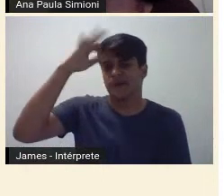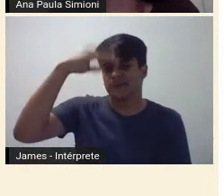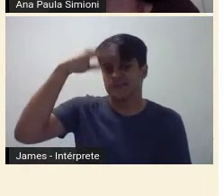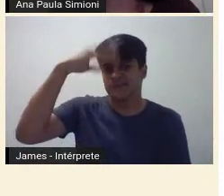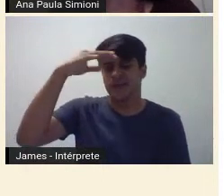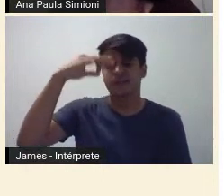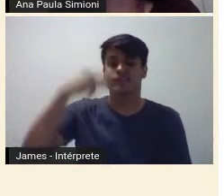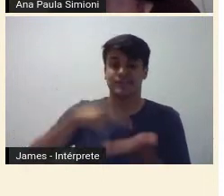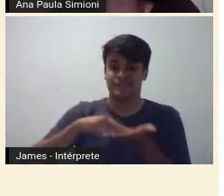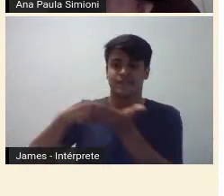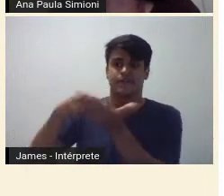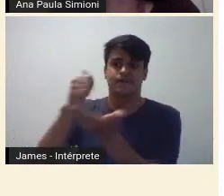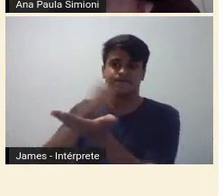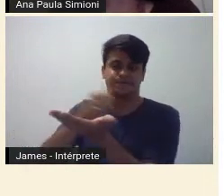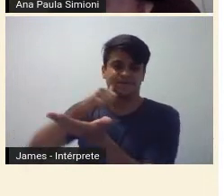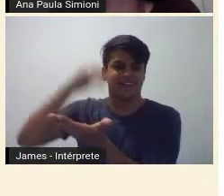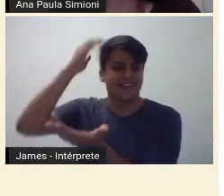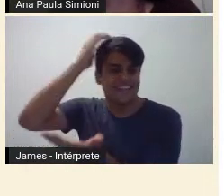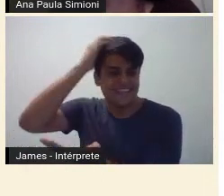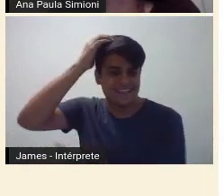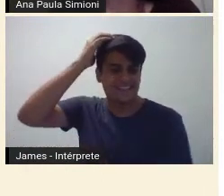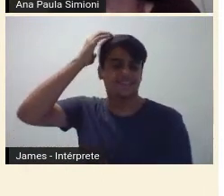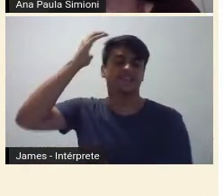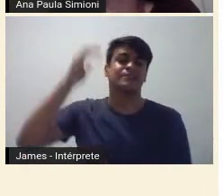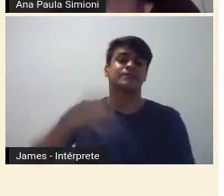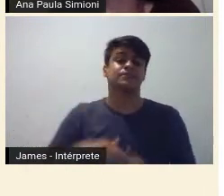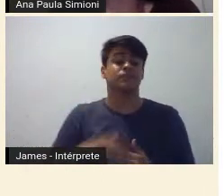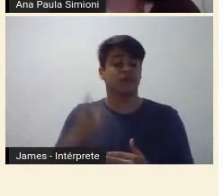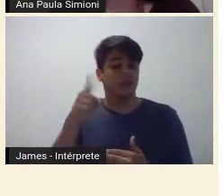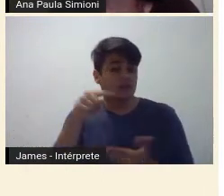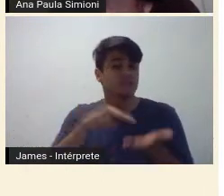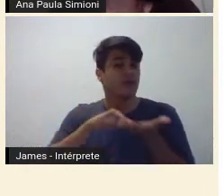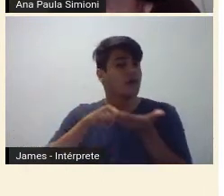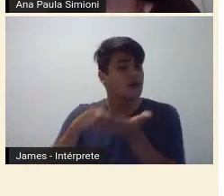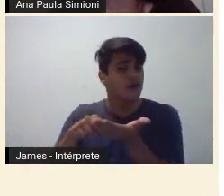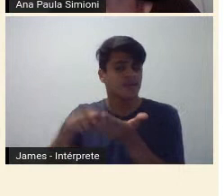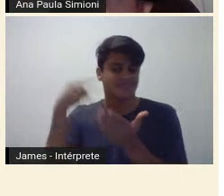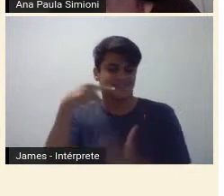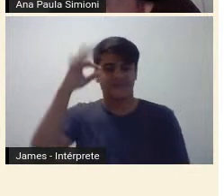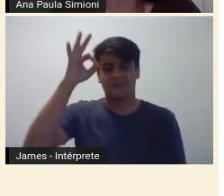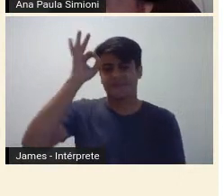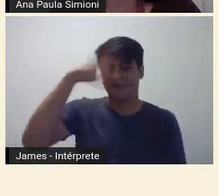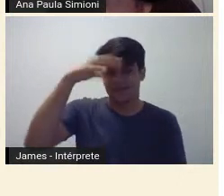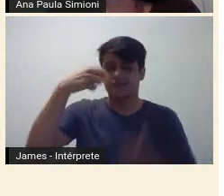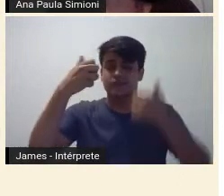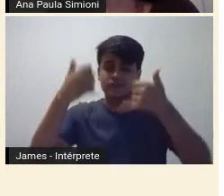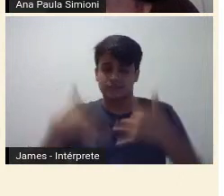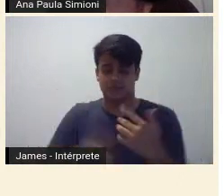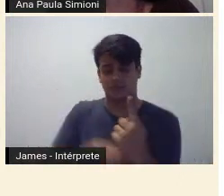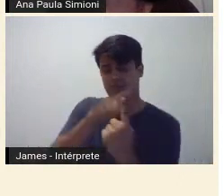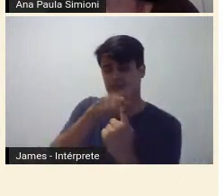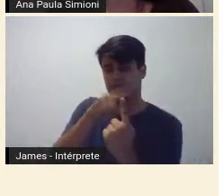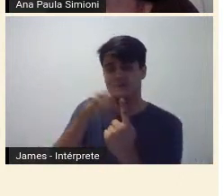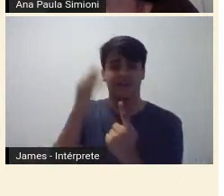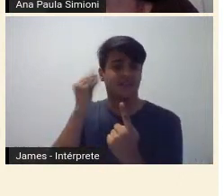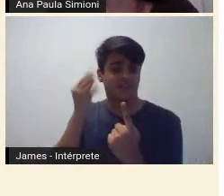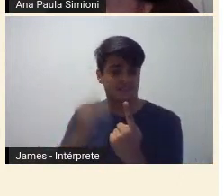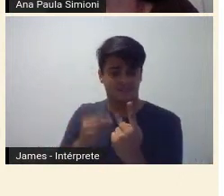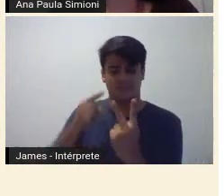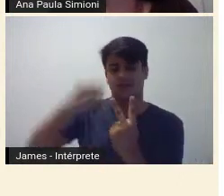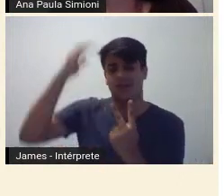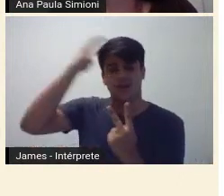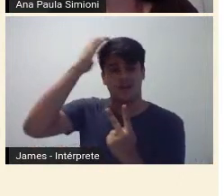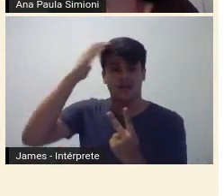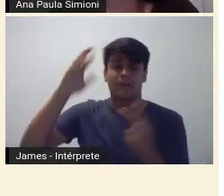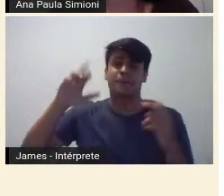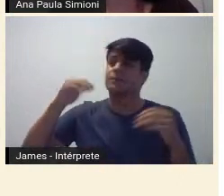a Anitta, em que ele aponta que ela e a Tarsila são as grandes esperanças da pintura brasileira.